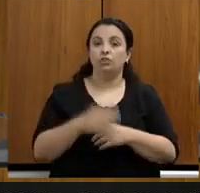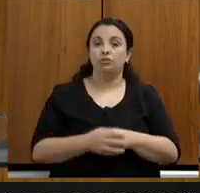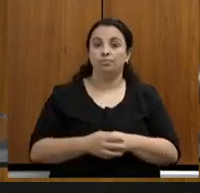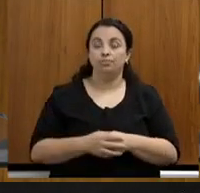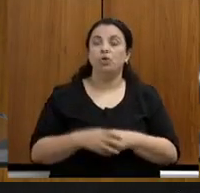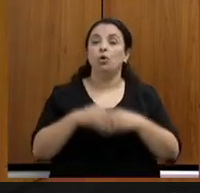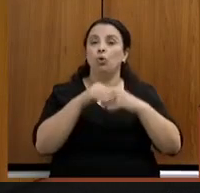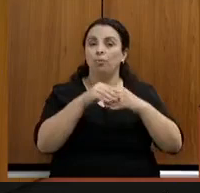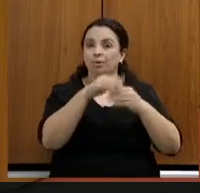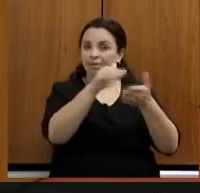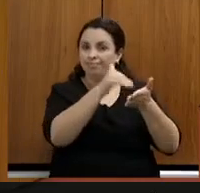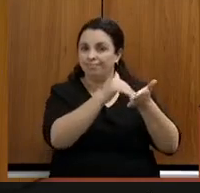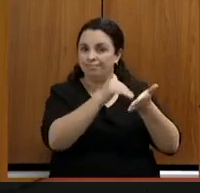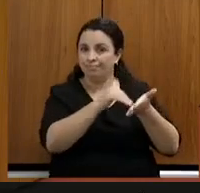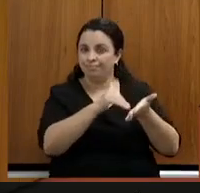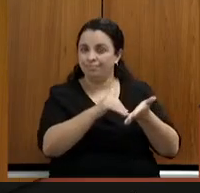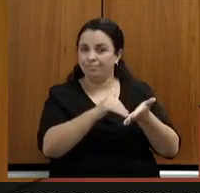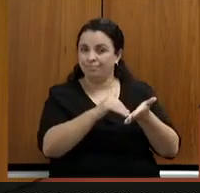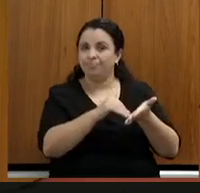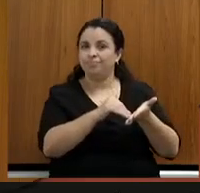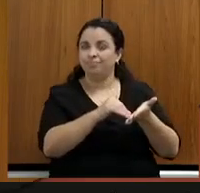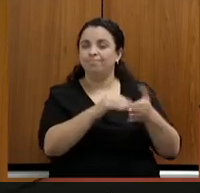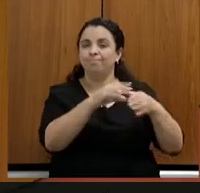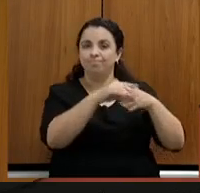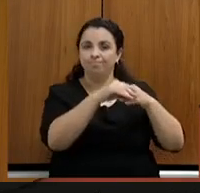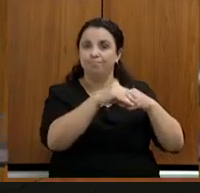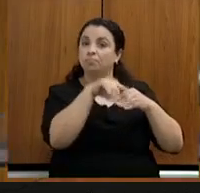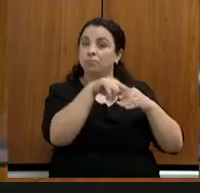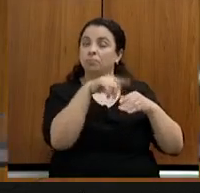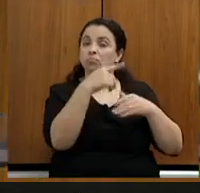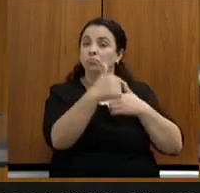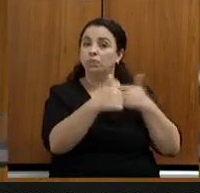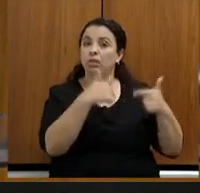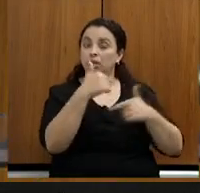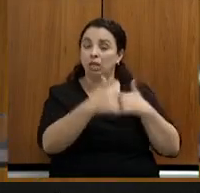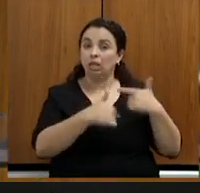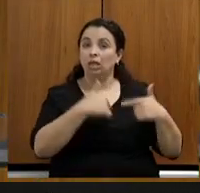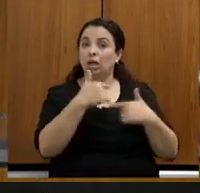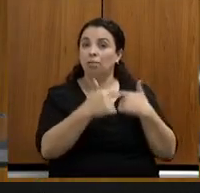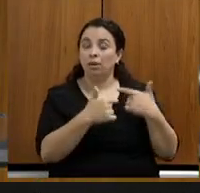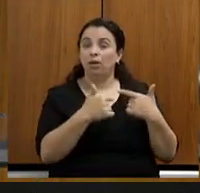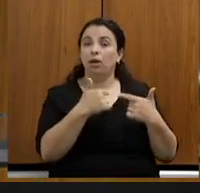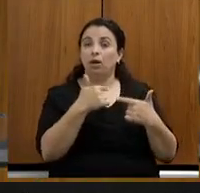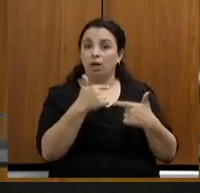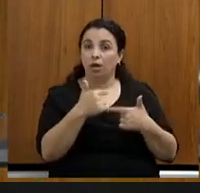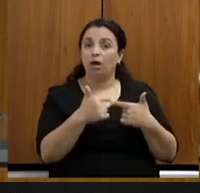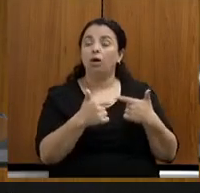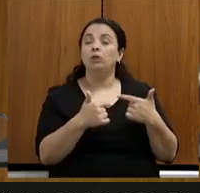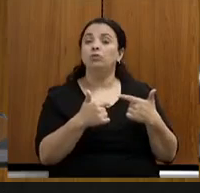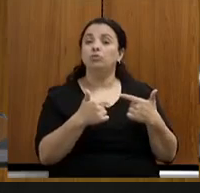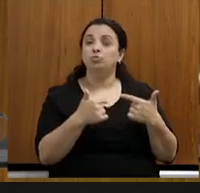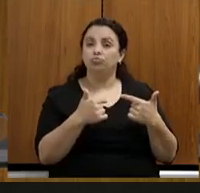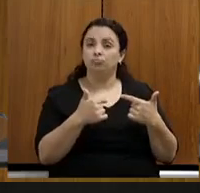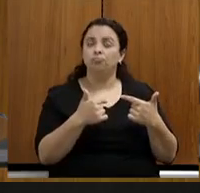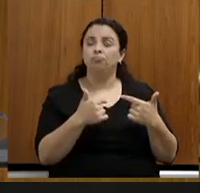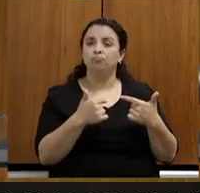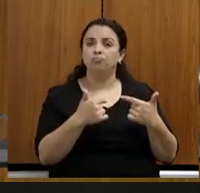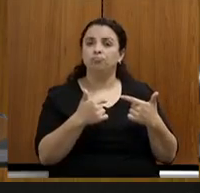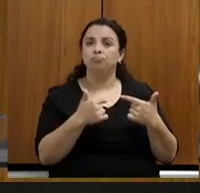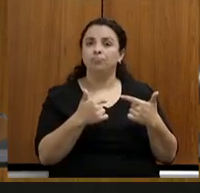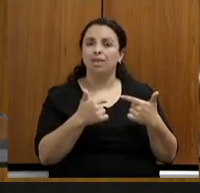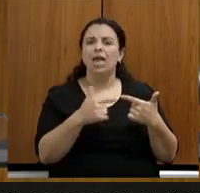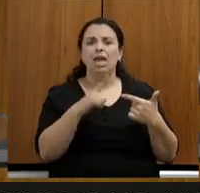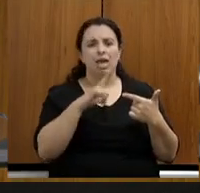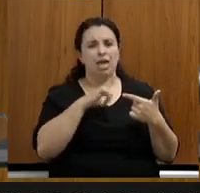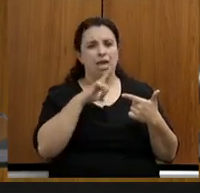Estado de Meio Ambiente, que vem fazendo um trabalho de resultados,